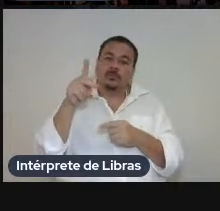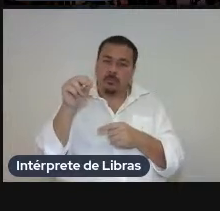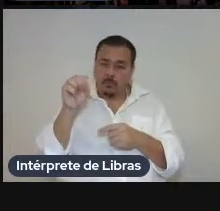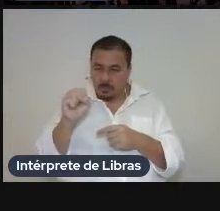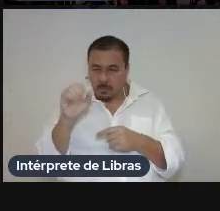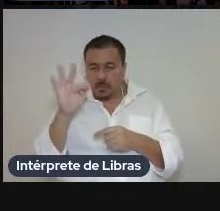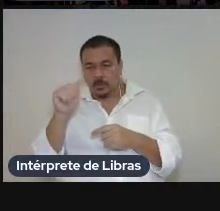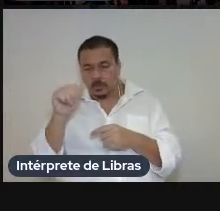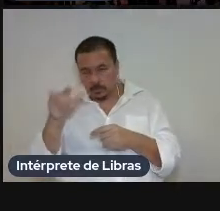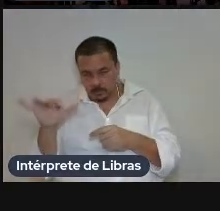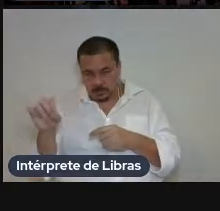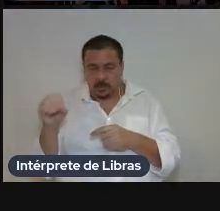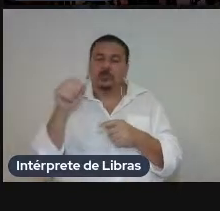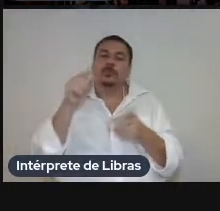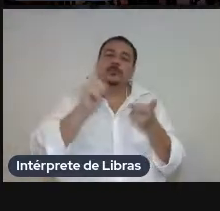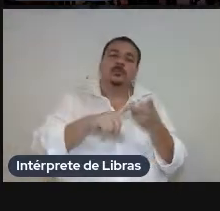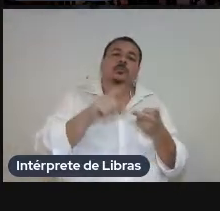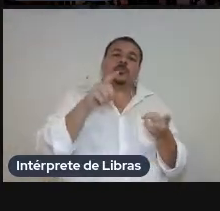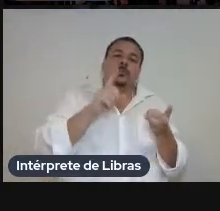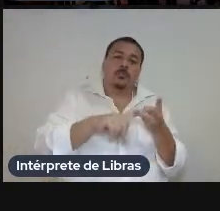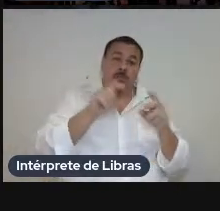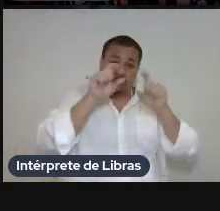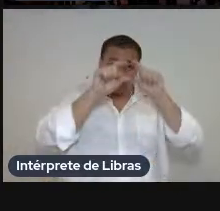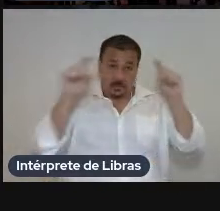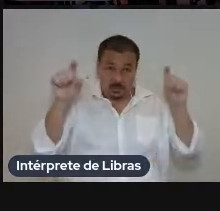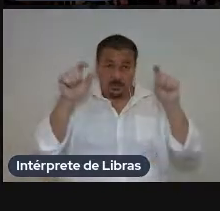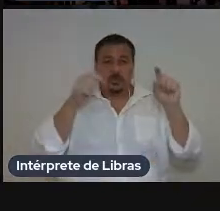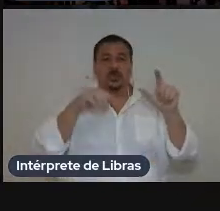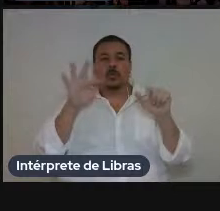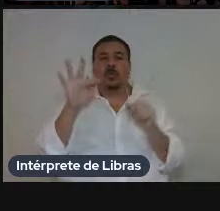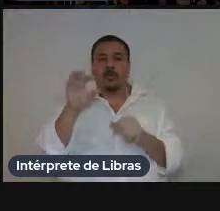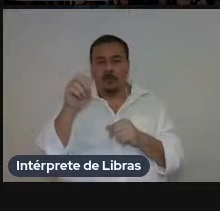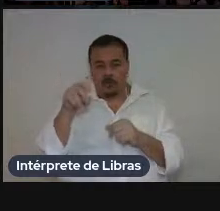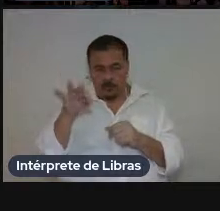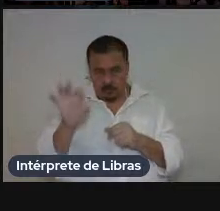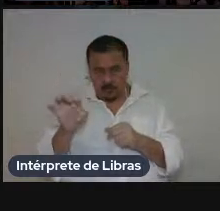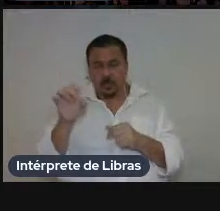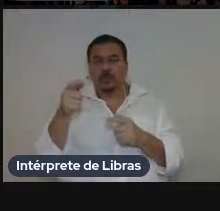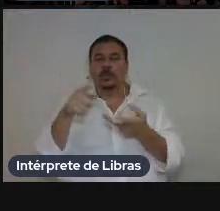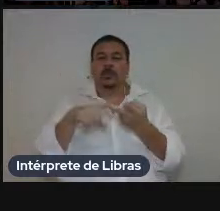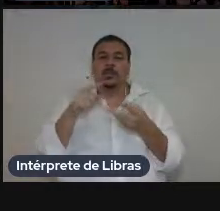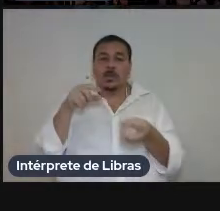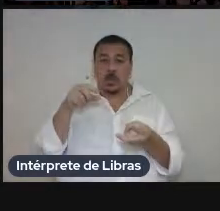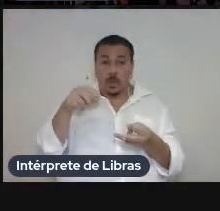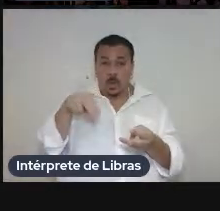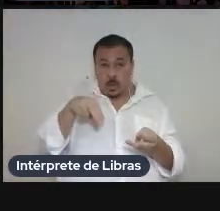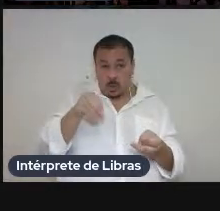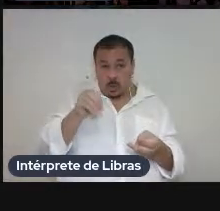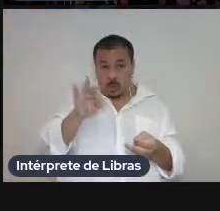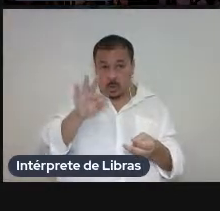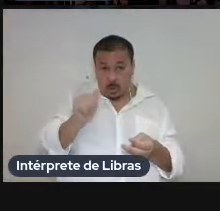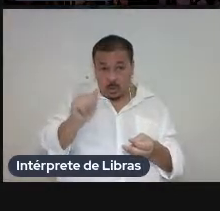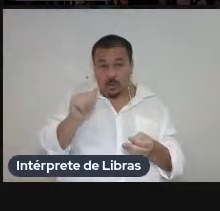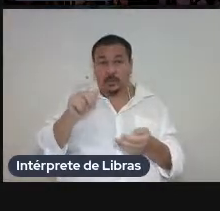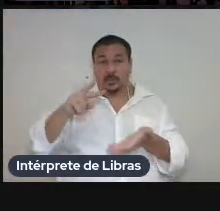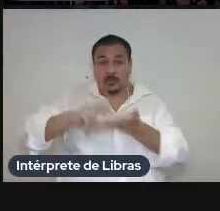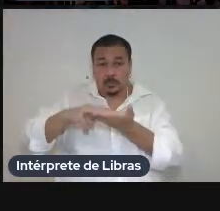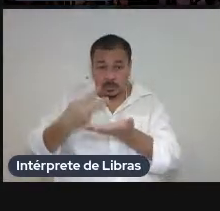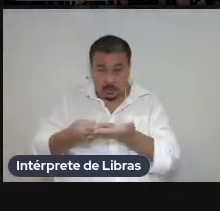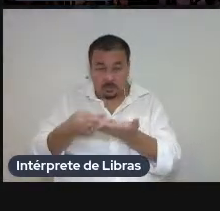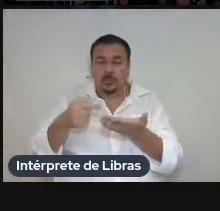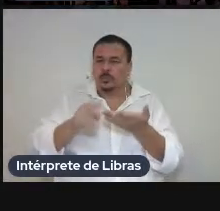título do livro fonte notas do tradutor todo esse conjunto de textos que